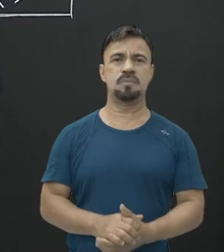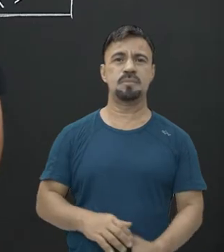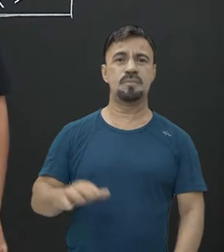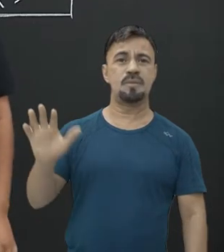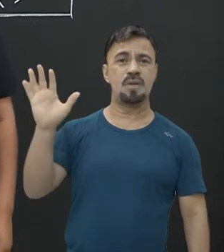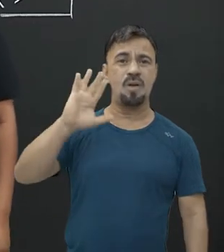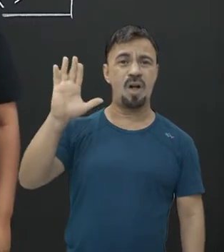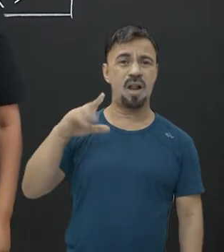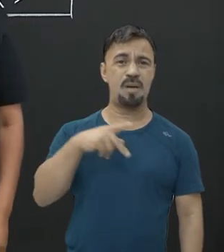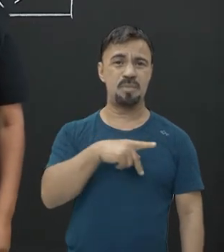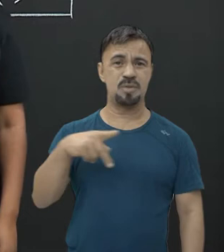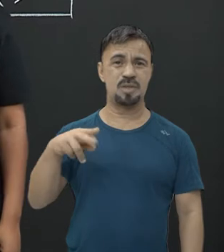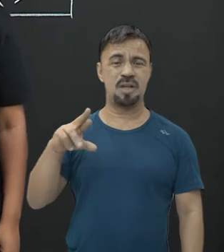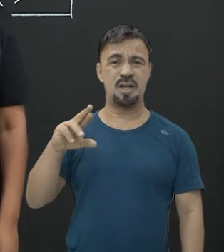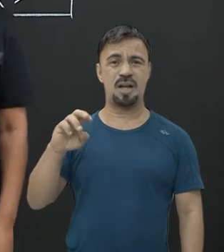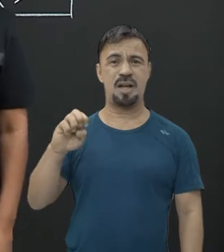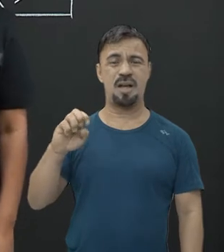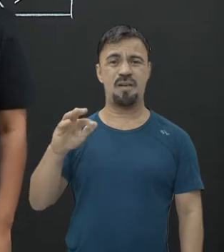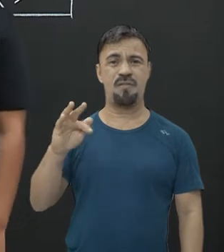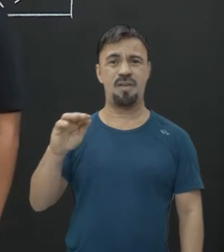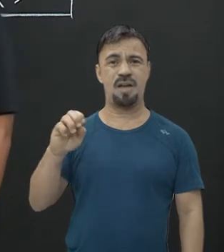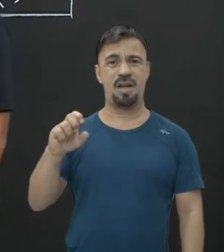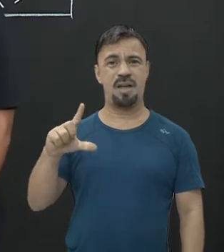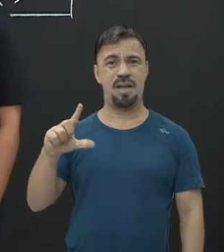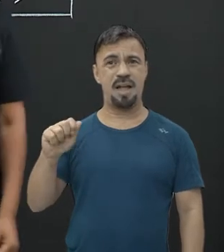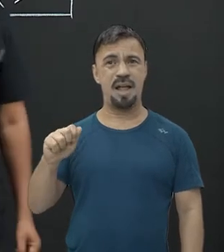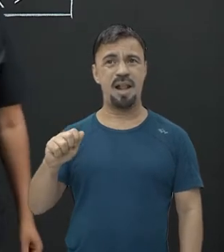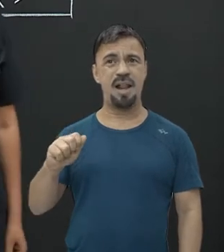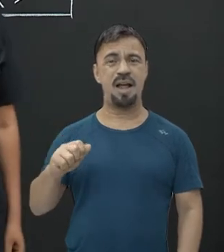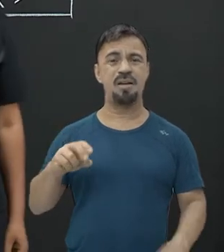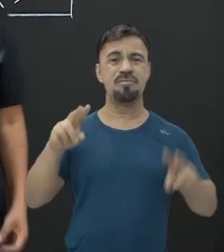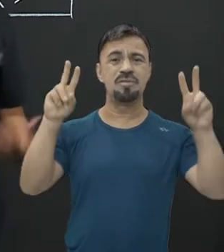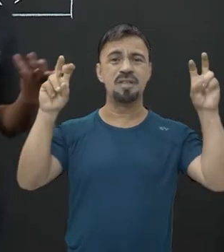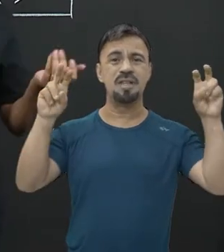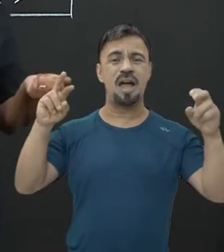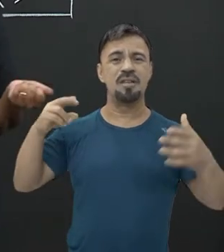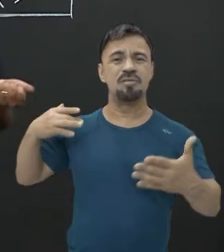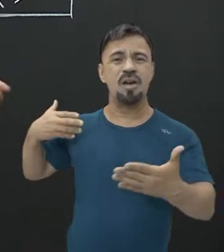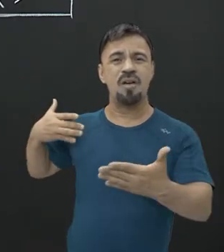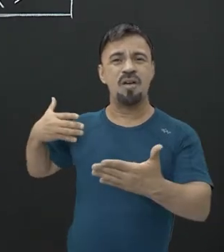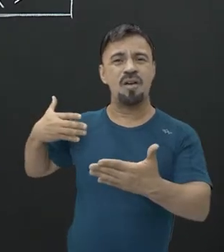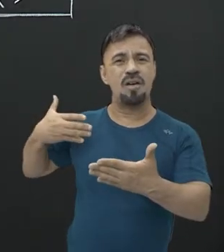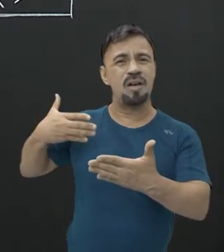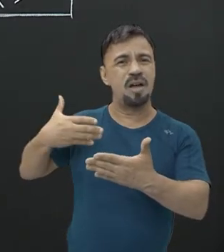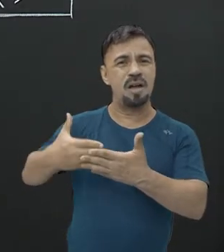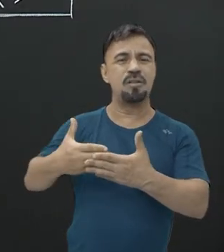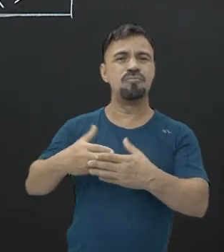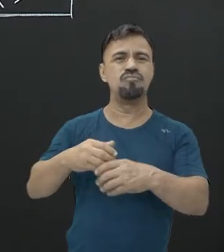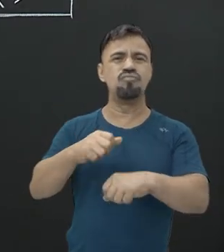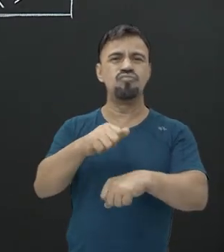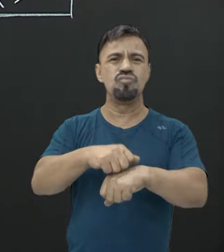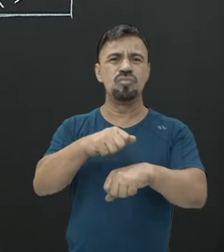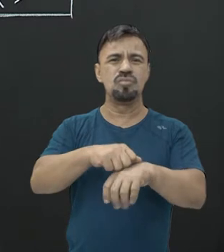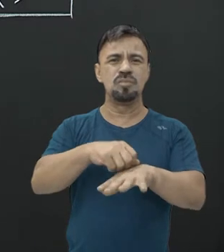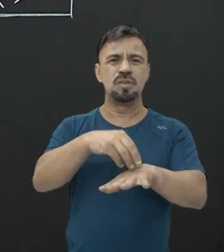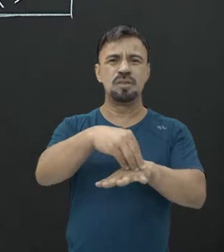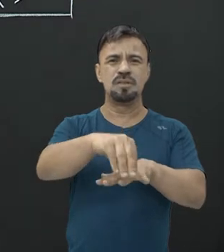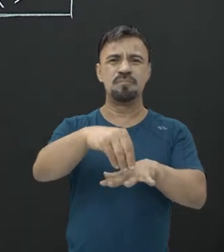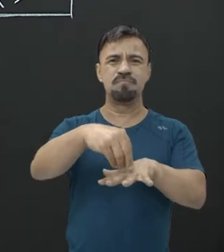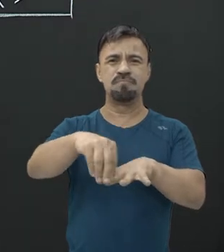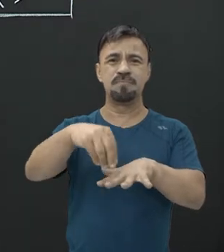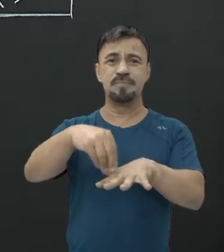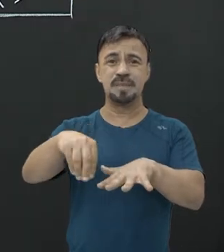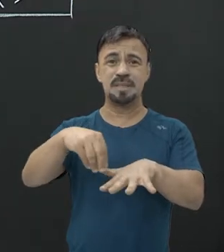Olá, sou a professora Rafaela Lima e a aula de hoje é sobre fósseis. O que são fósseis? Já pensou sobre isso?